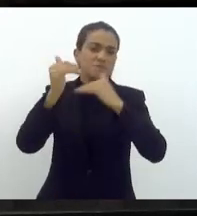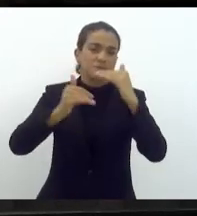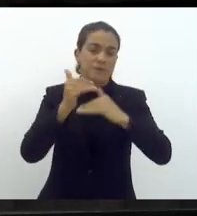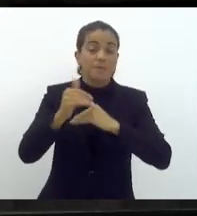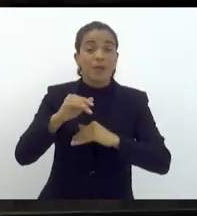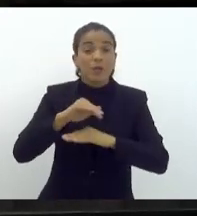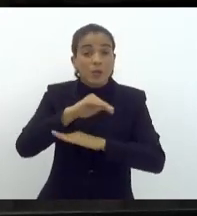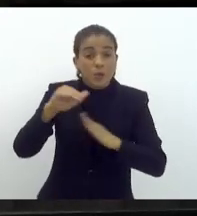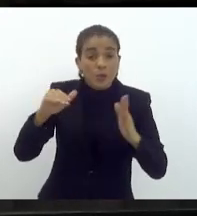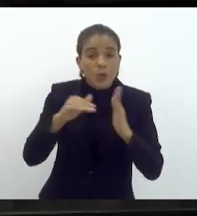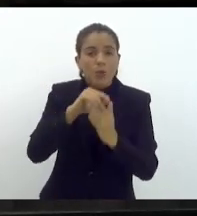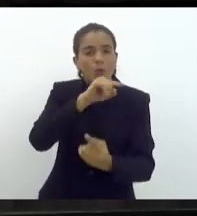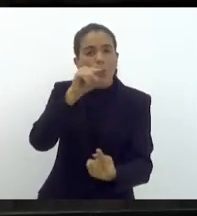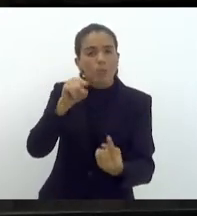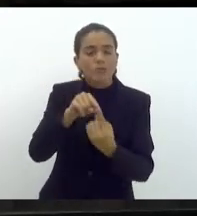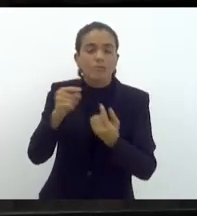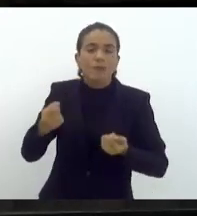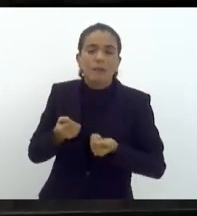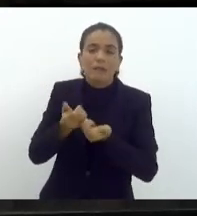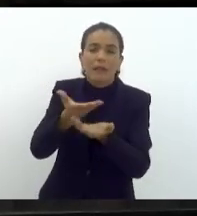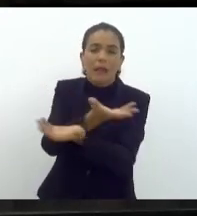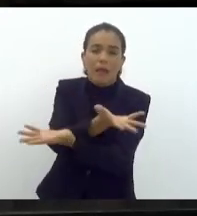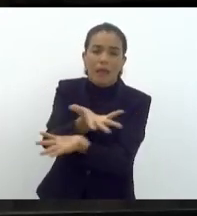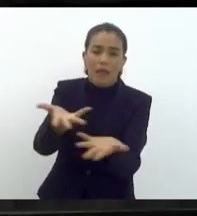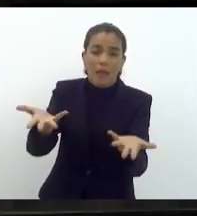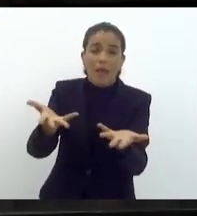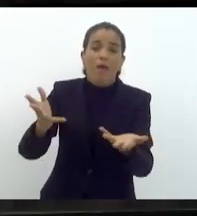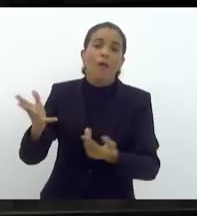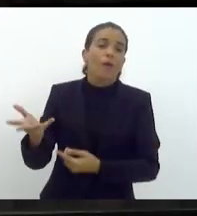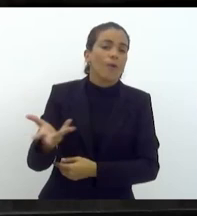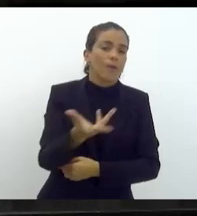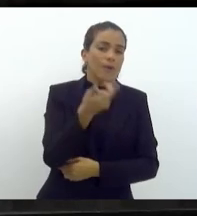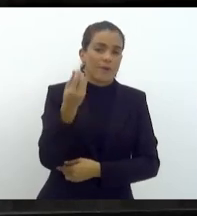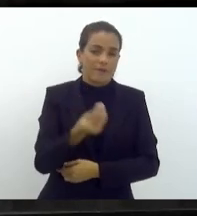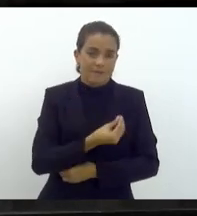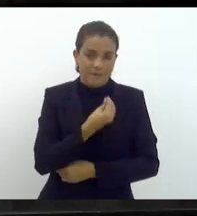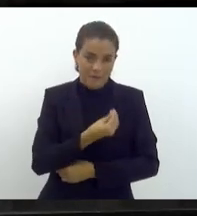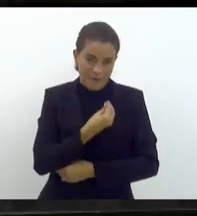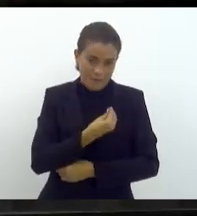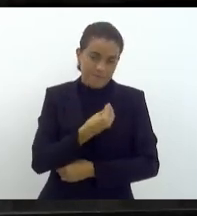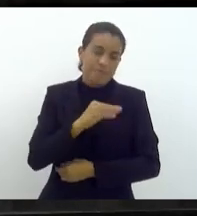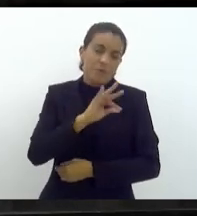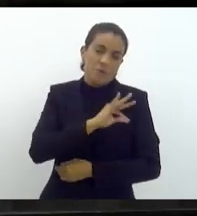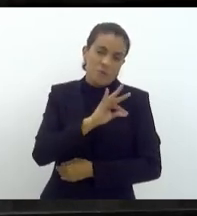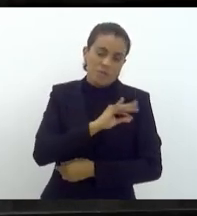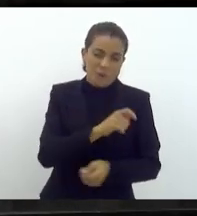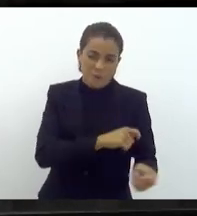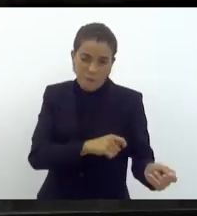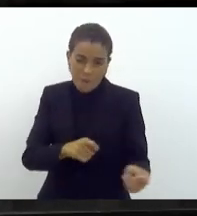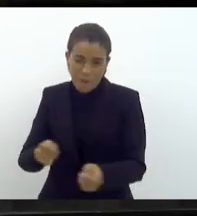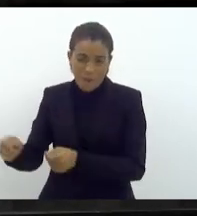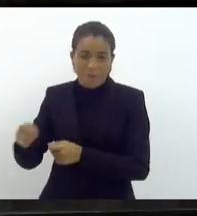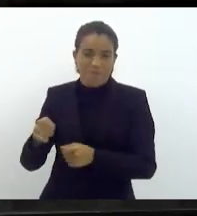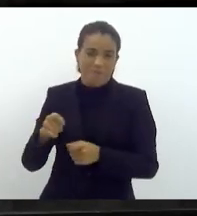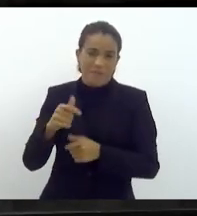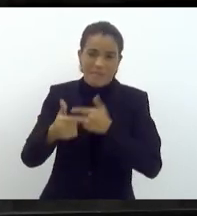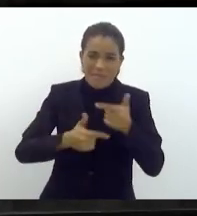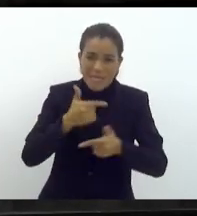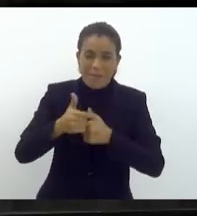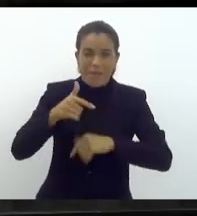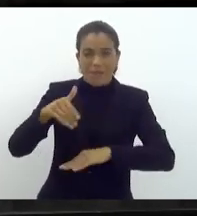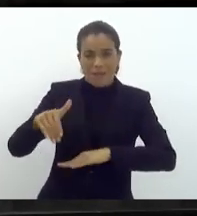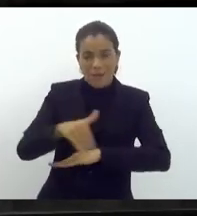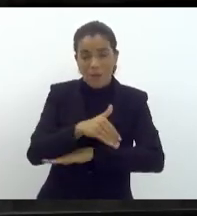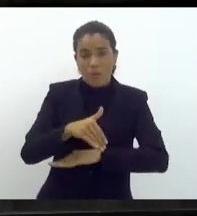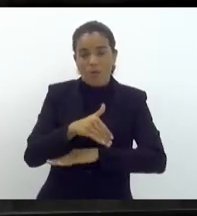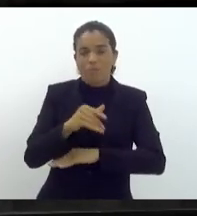Tudo isso é para buscar trazer qualidade de vida para o policial militar que está no dia a dia na rua. Eu estava esses dias